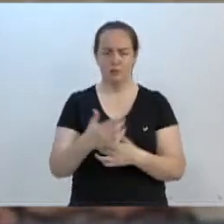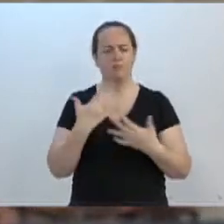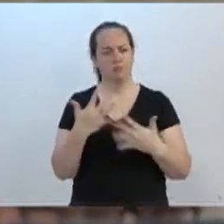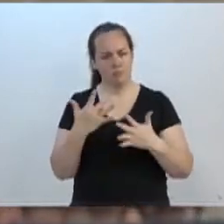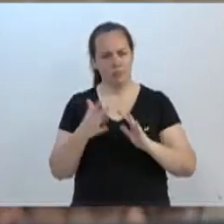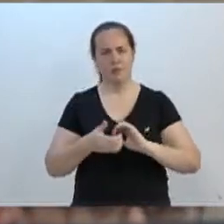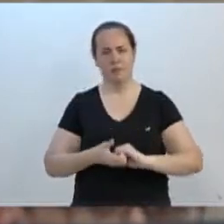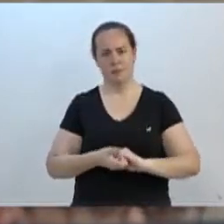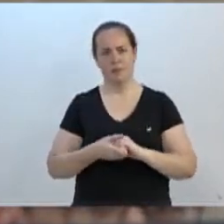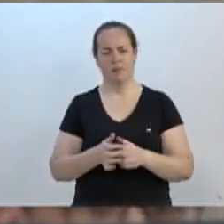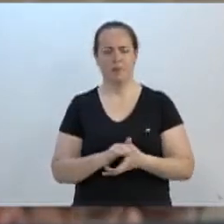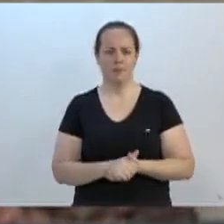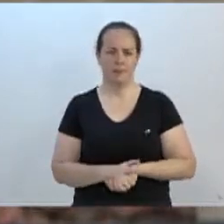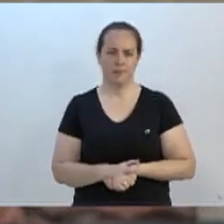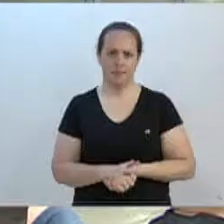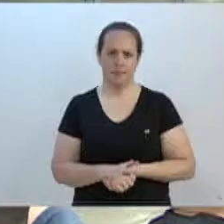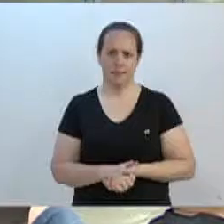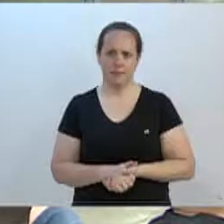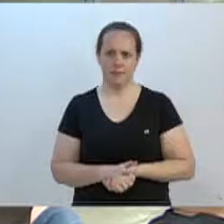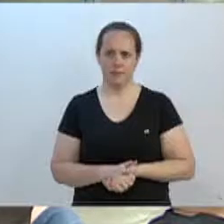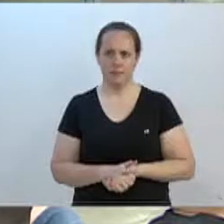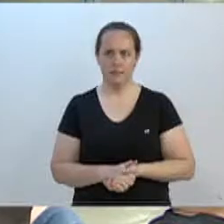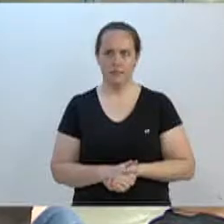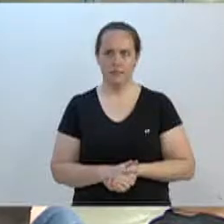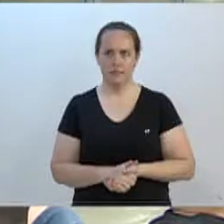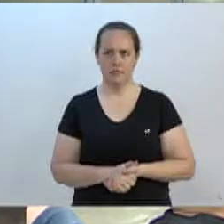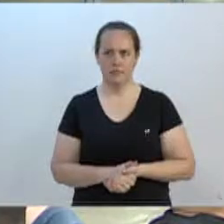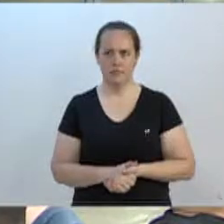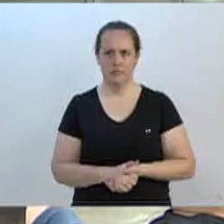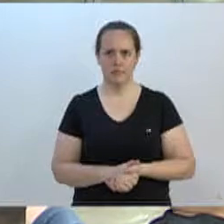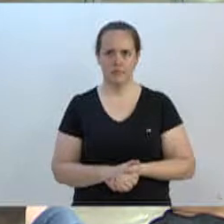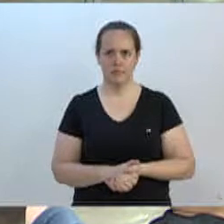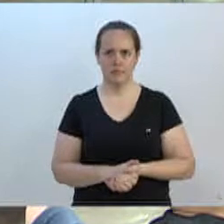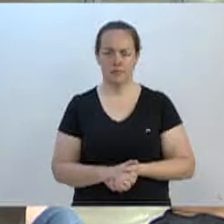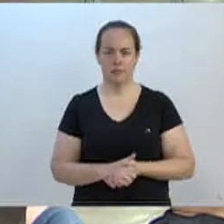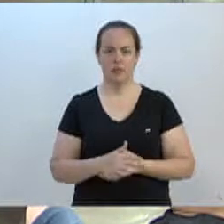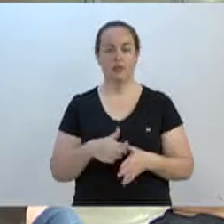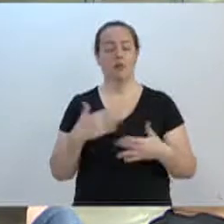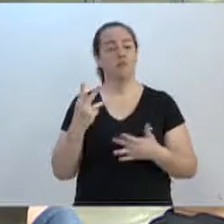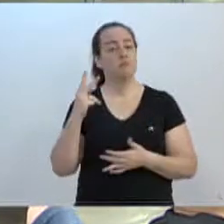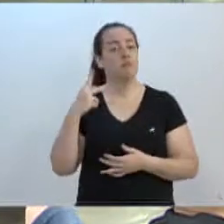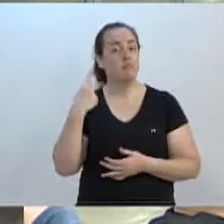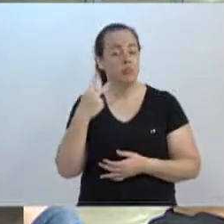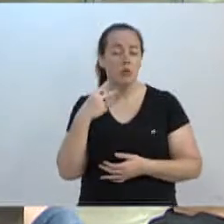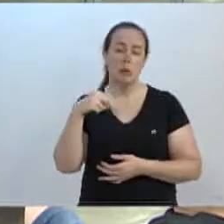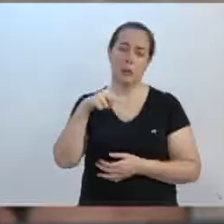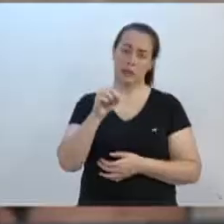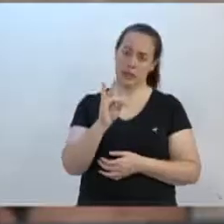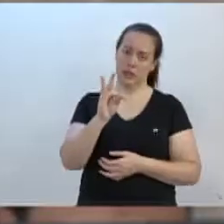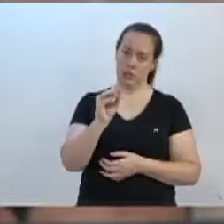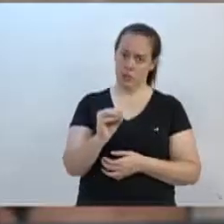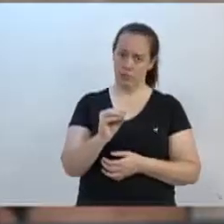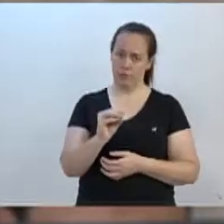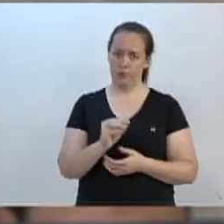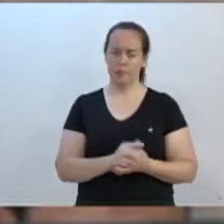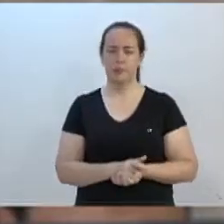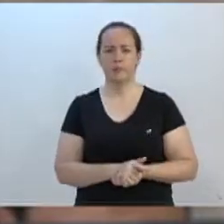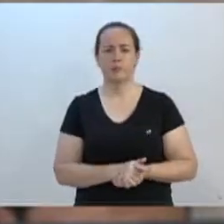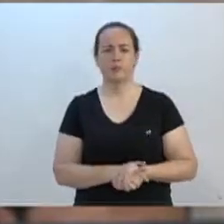Parabéns. Vereador César, sim. Vereador Neto, já